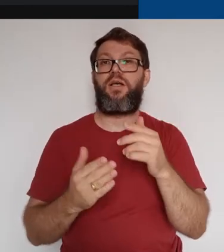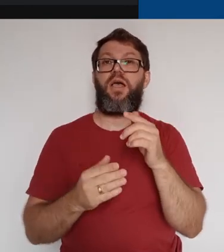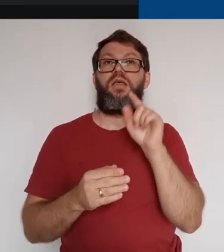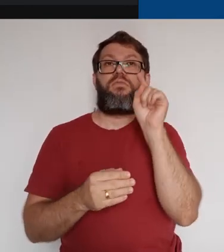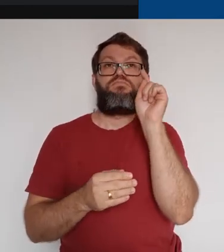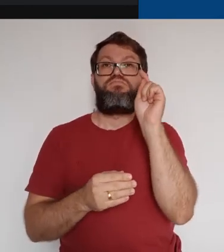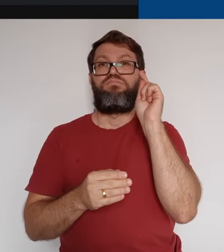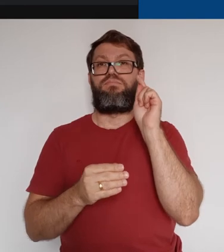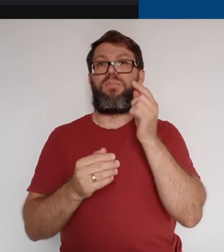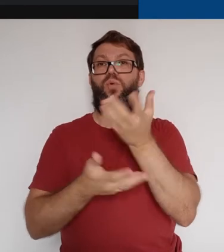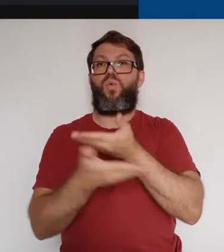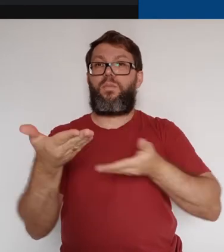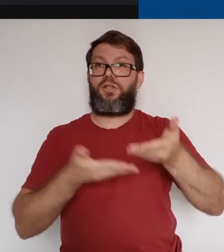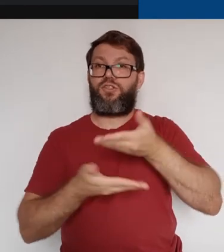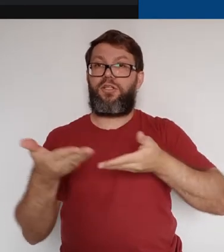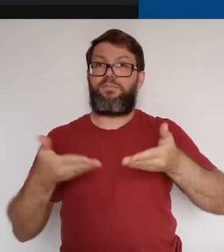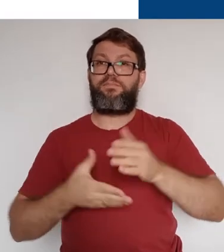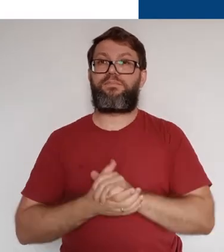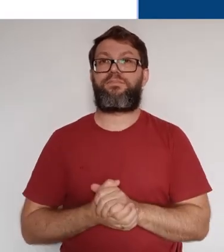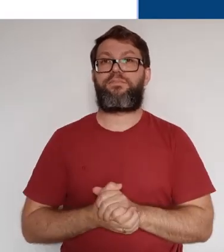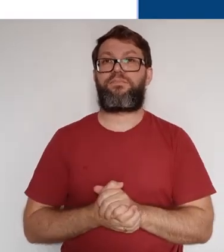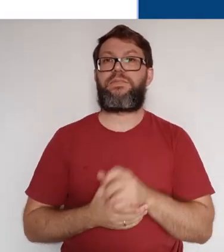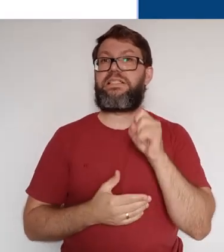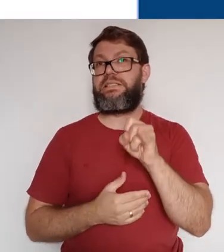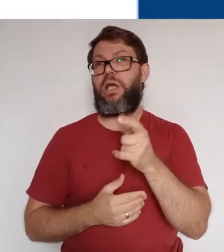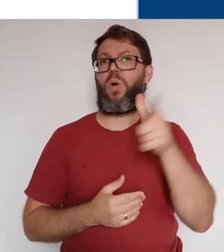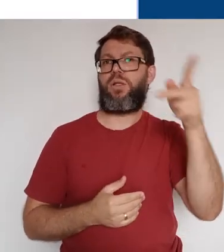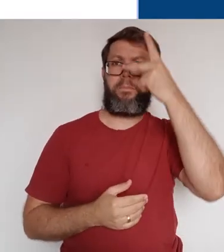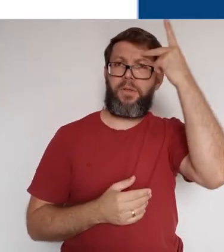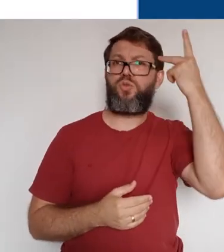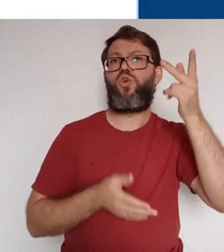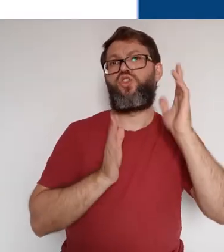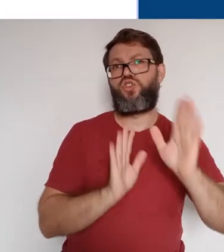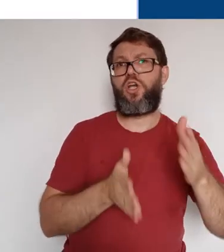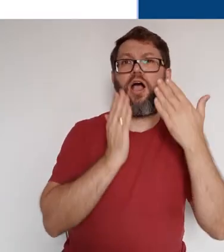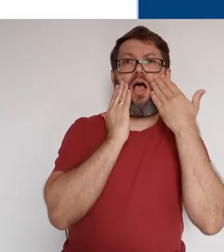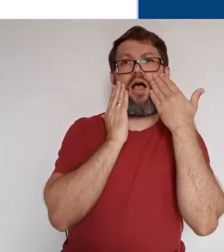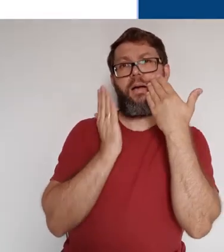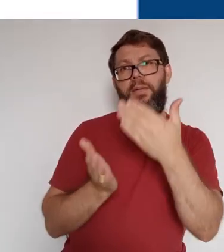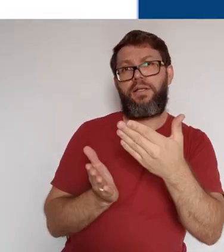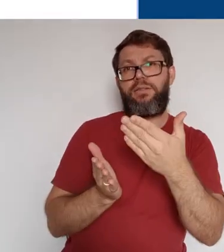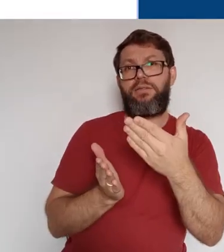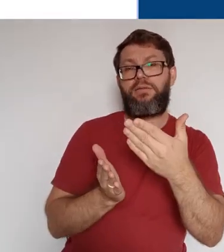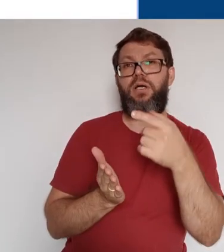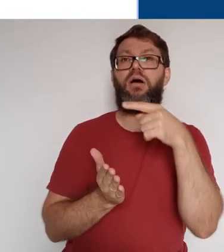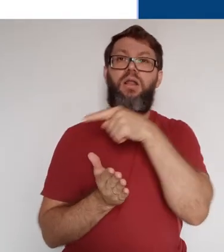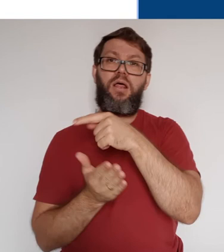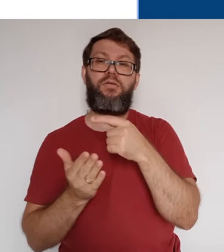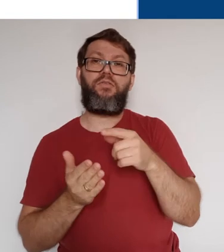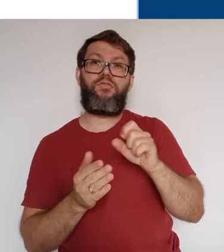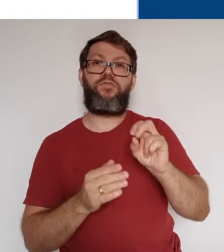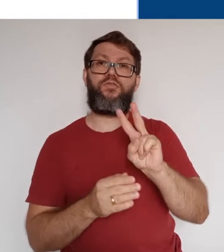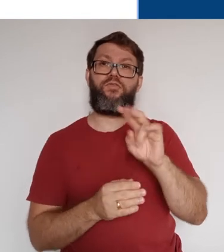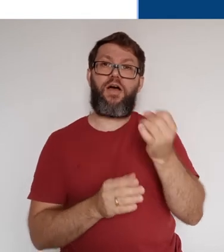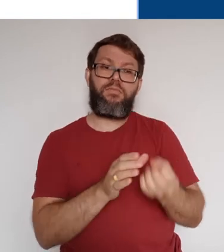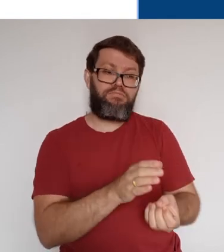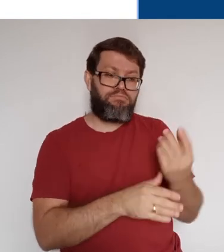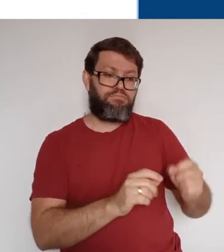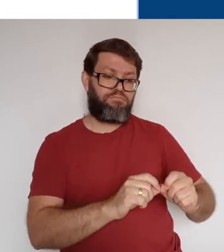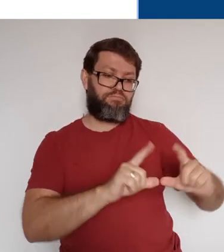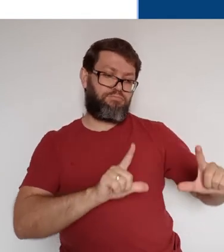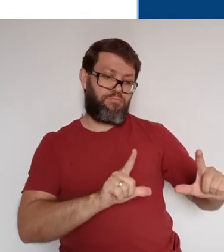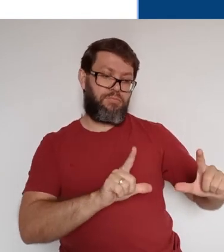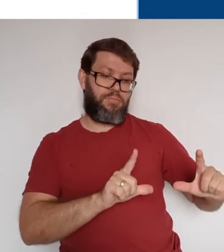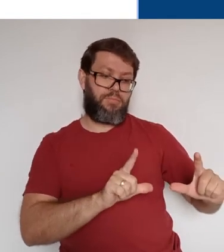seguida, selecione Compartilhar. Caso outra pessoa já esteja fazendo uma apresentação, uma janela